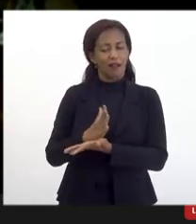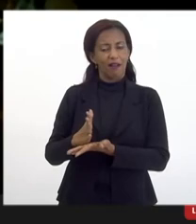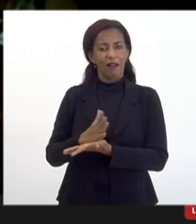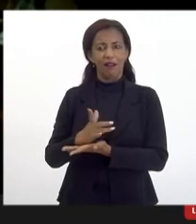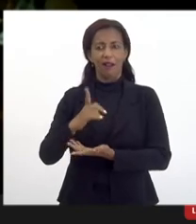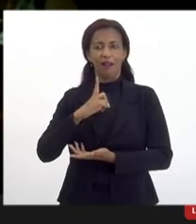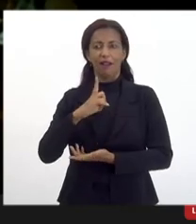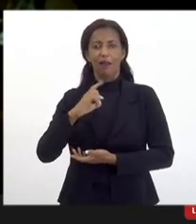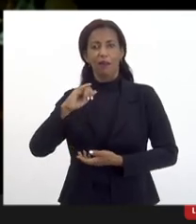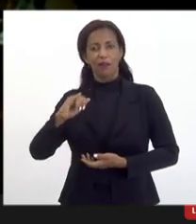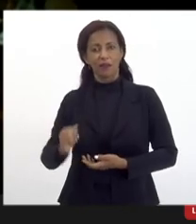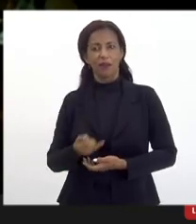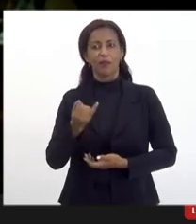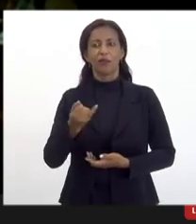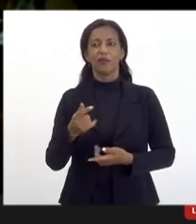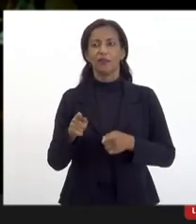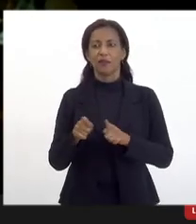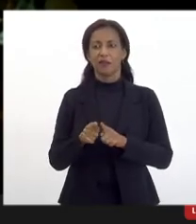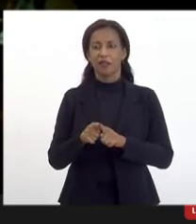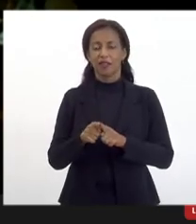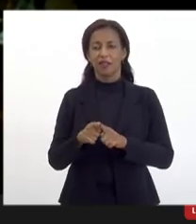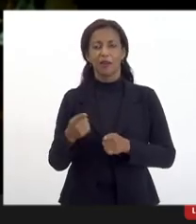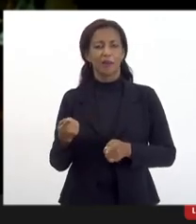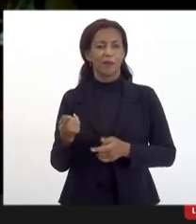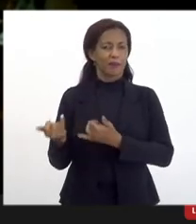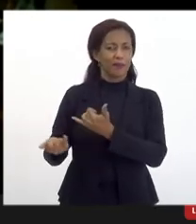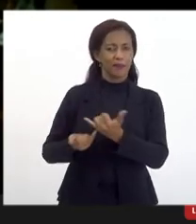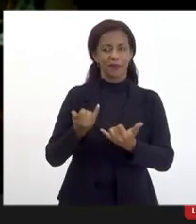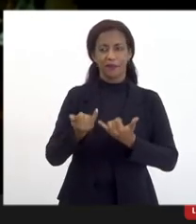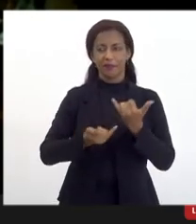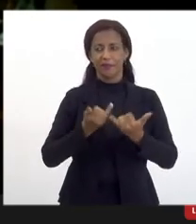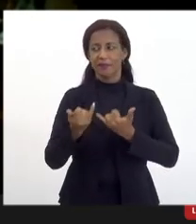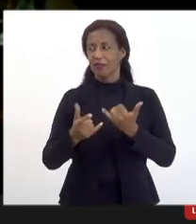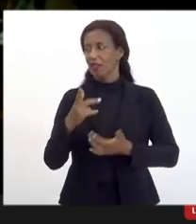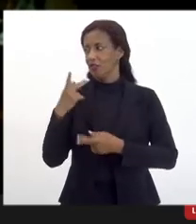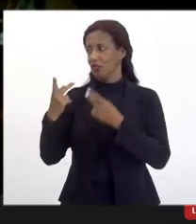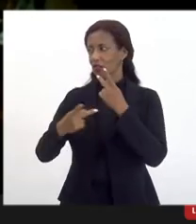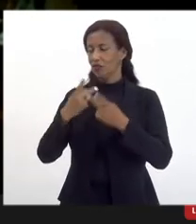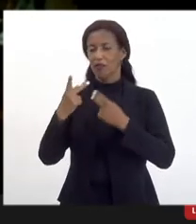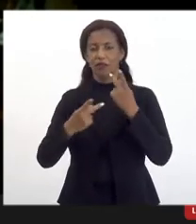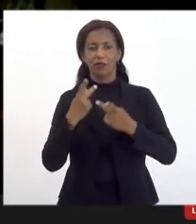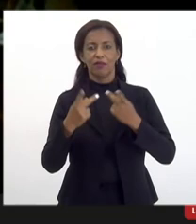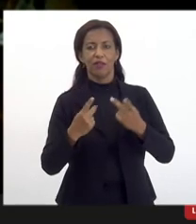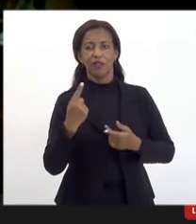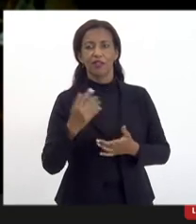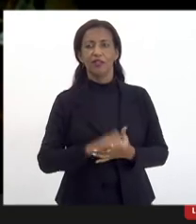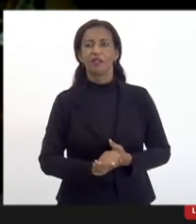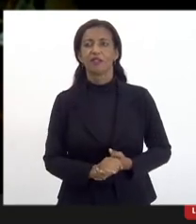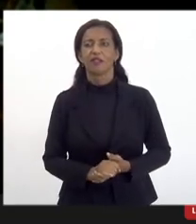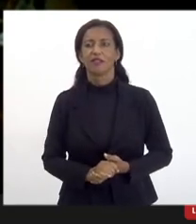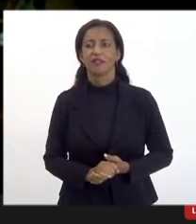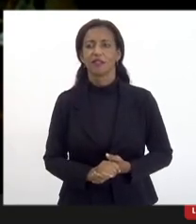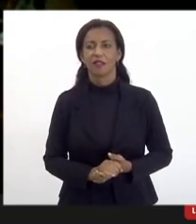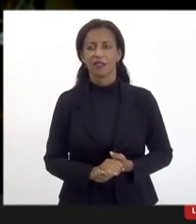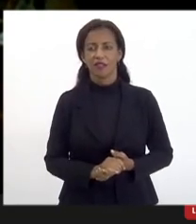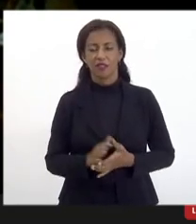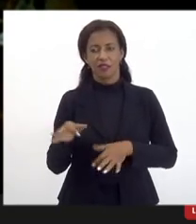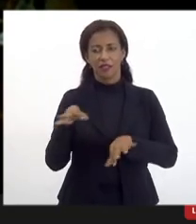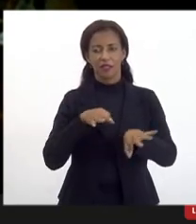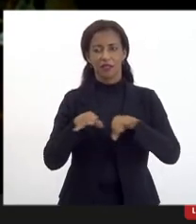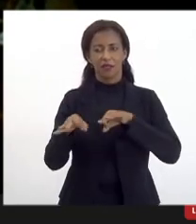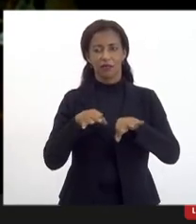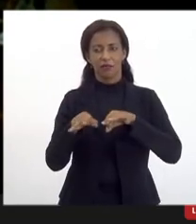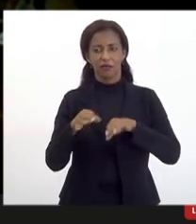pode ser aproveitada brincando aqui um pouquinho a gente vai falando nossas ideias mas de certa forma